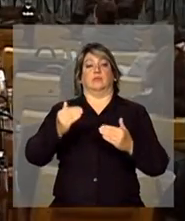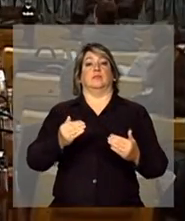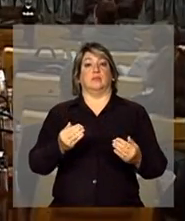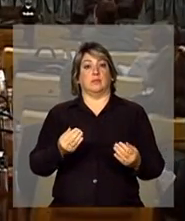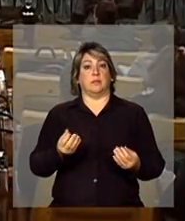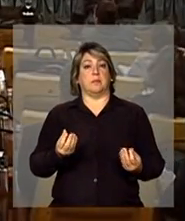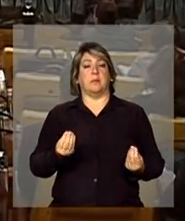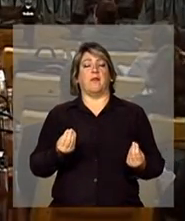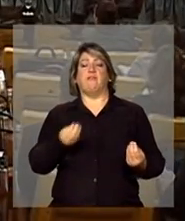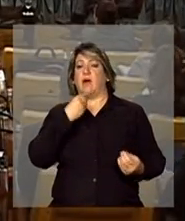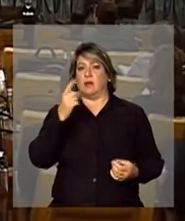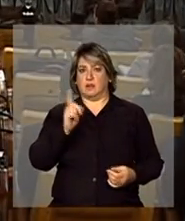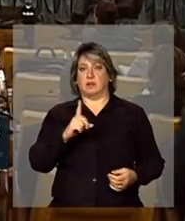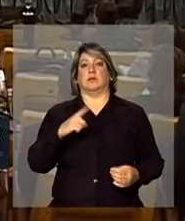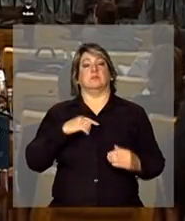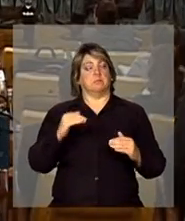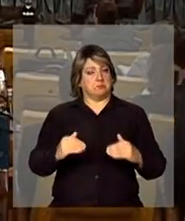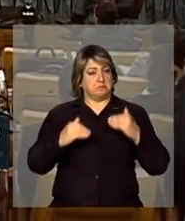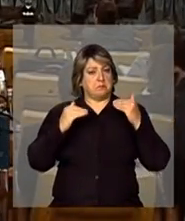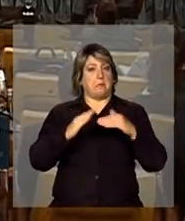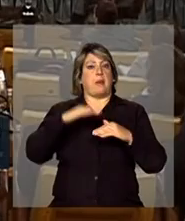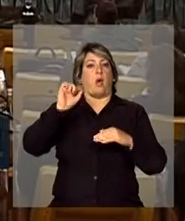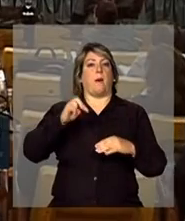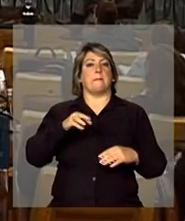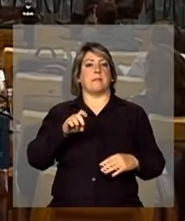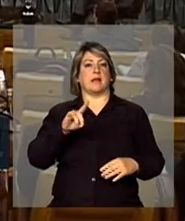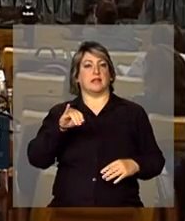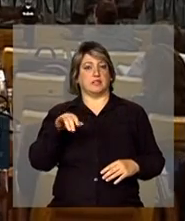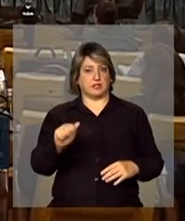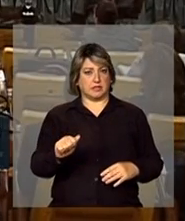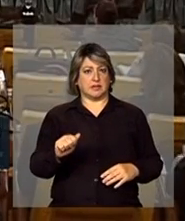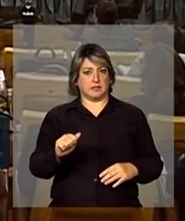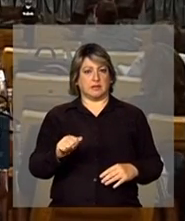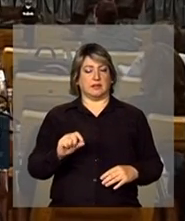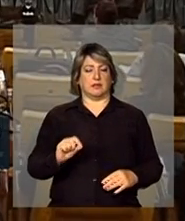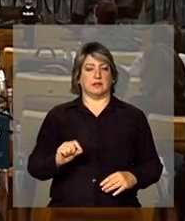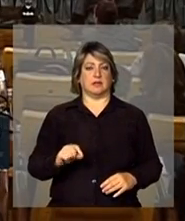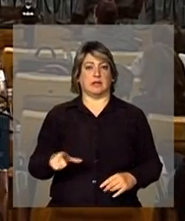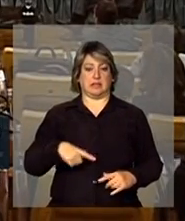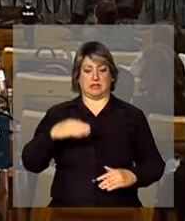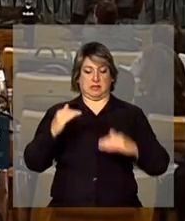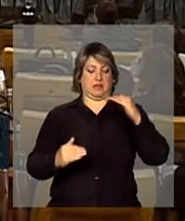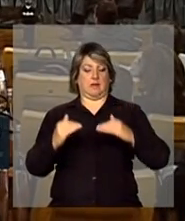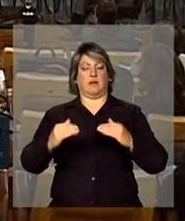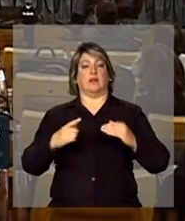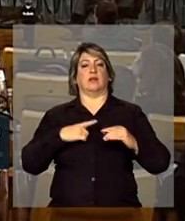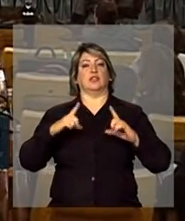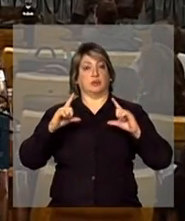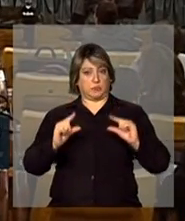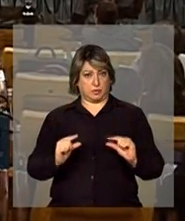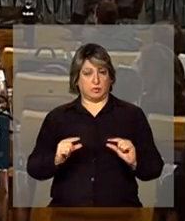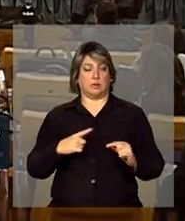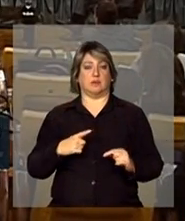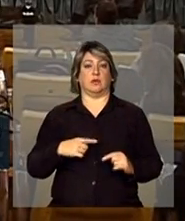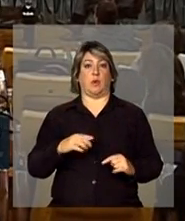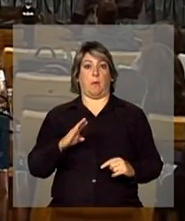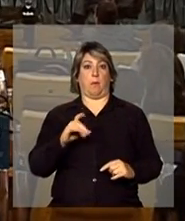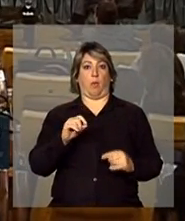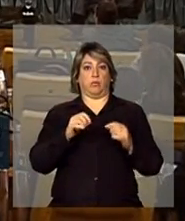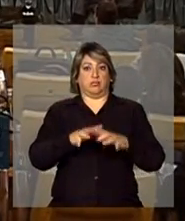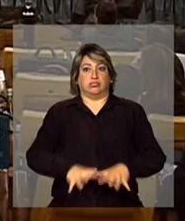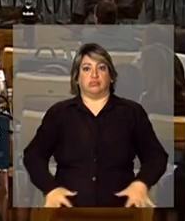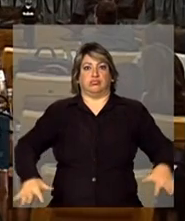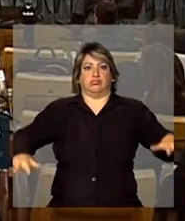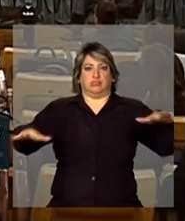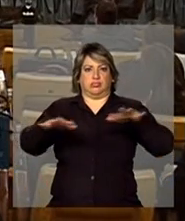maior na mediana do que na média, nos informando que a desigualdade caiu. Quer dizer, o bolo cresceu com mais